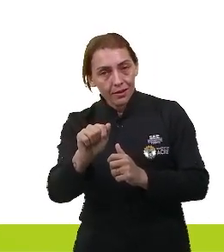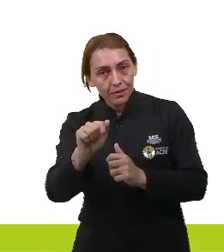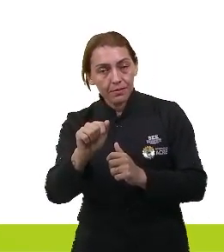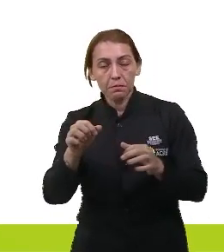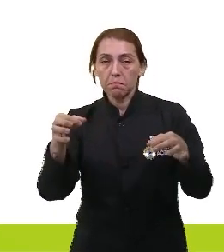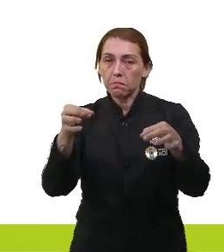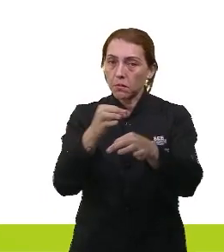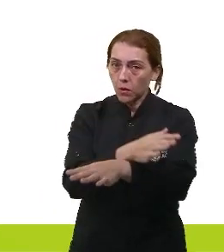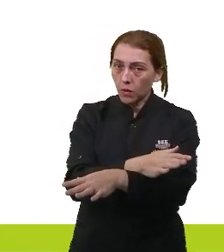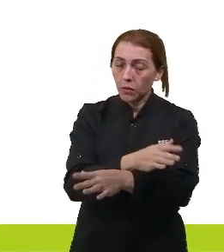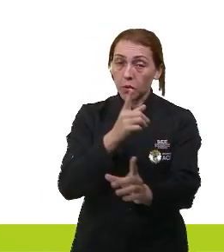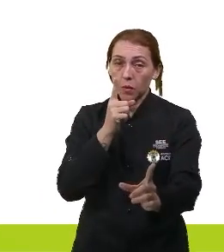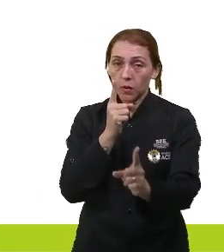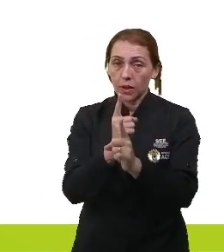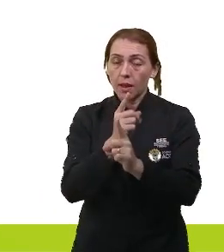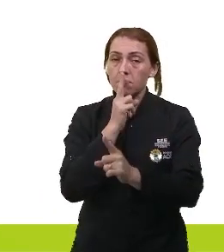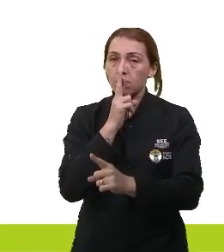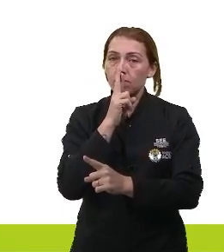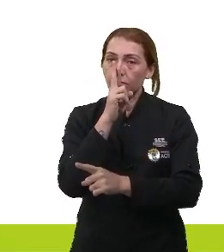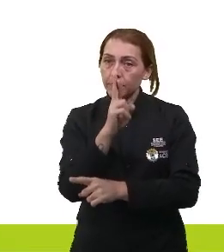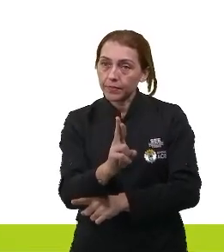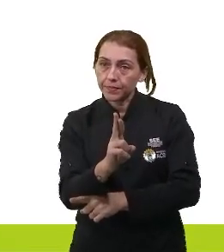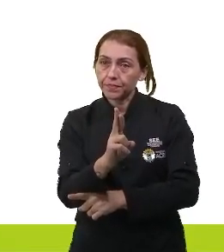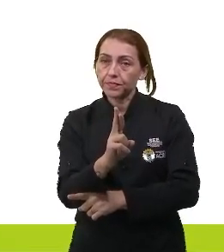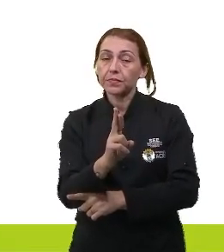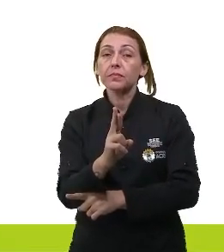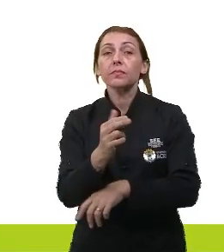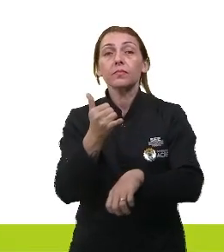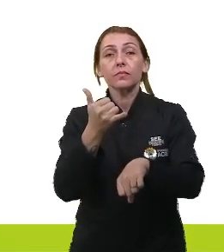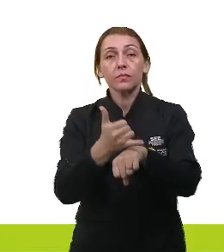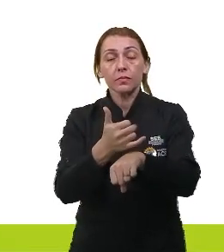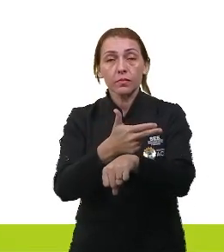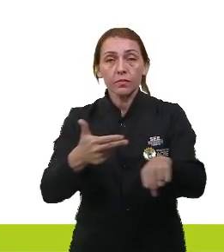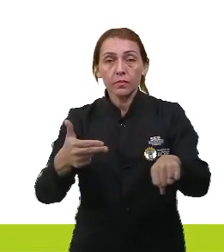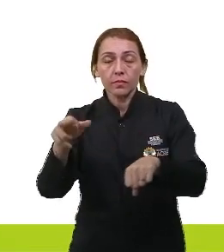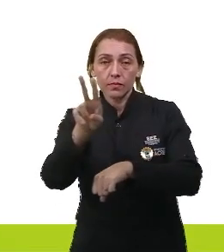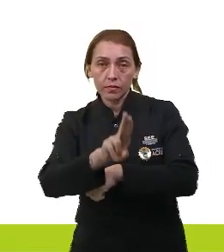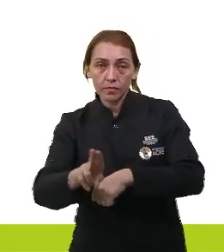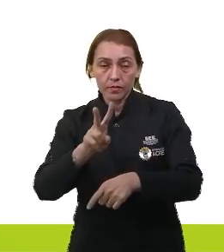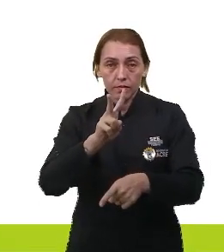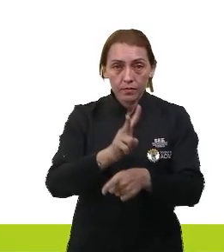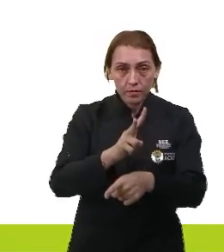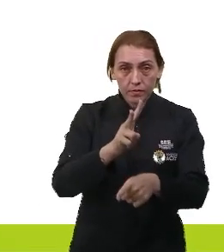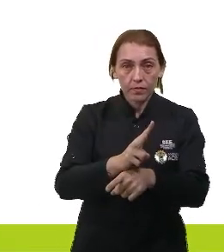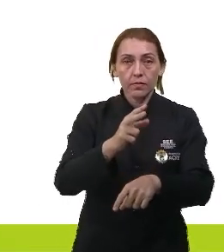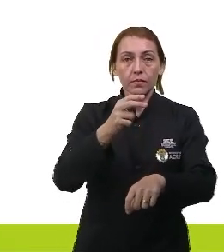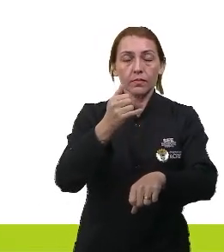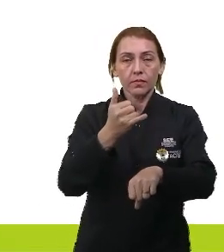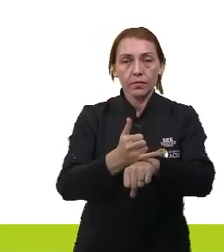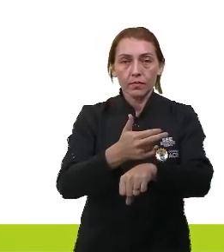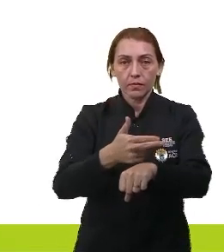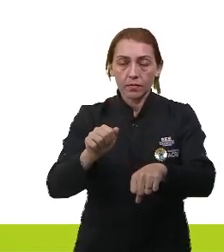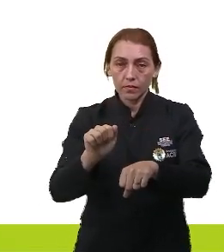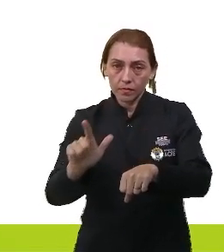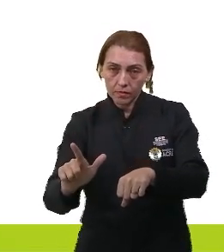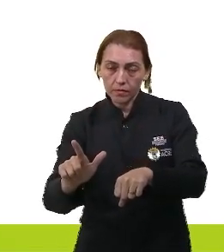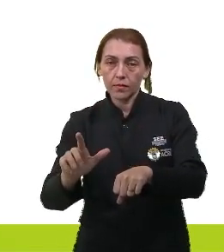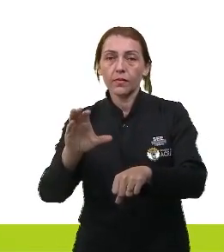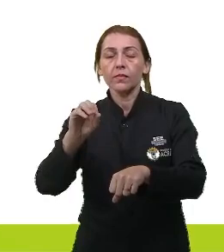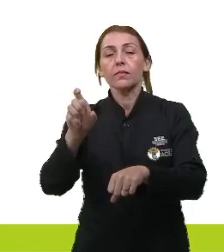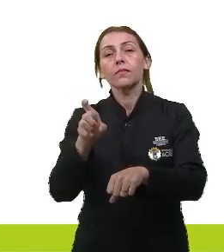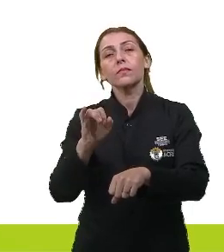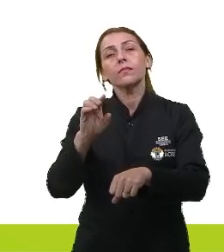Pronto, achei a minha resposta. O metal que eu vou usar para proteger o alumínio da oxidação é o